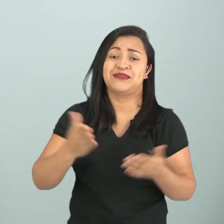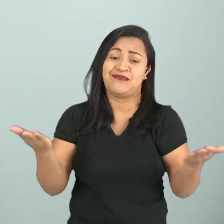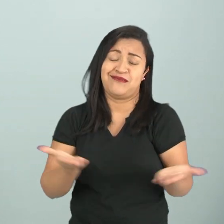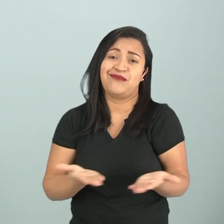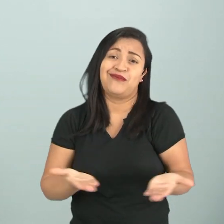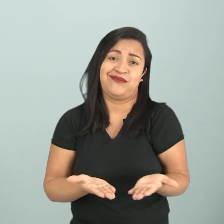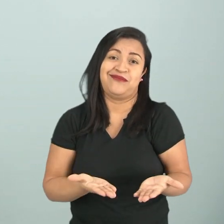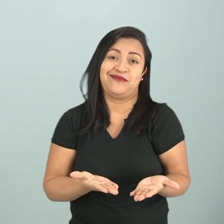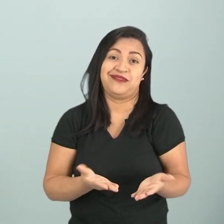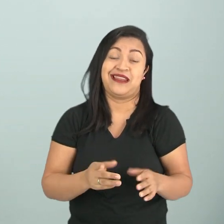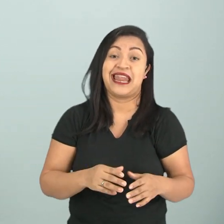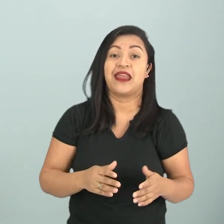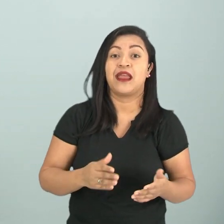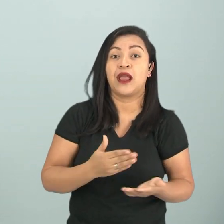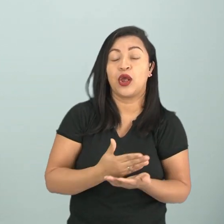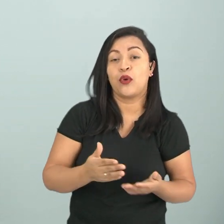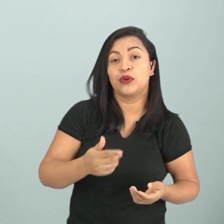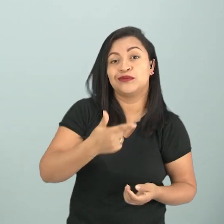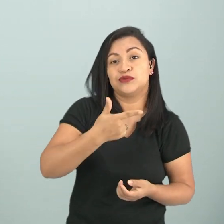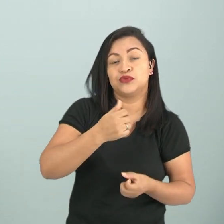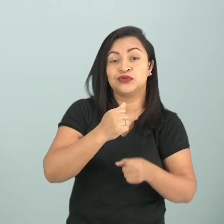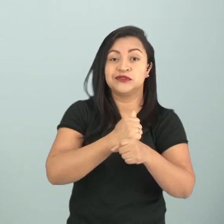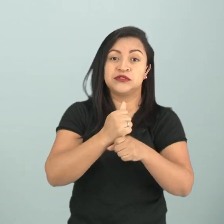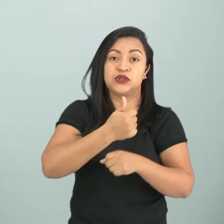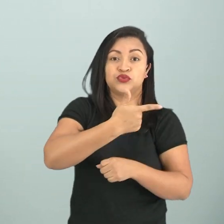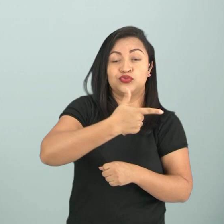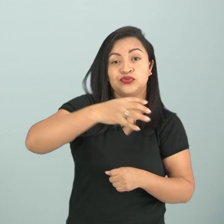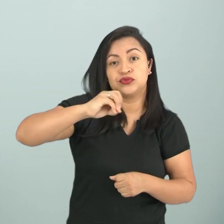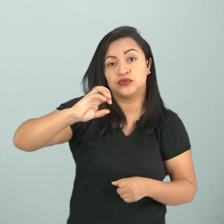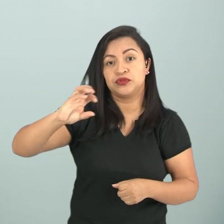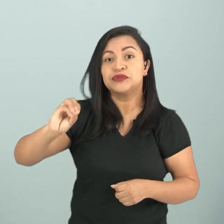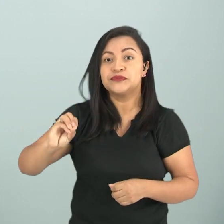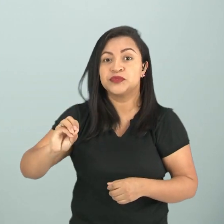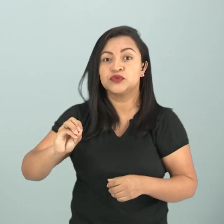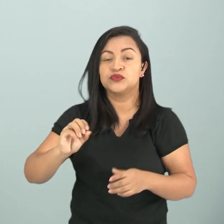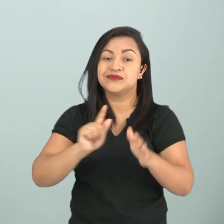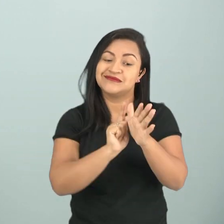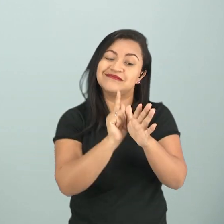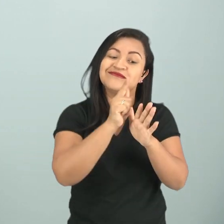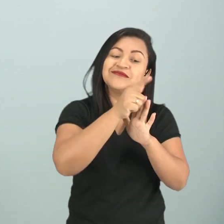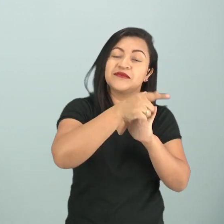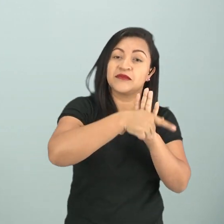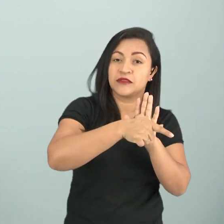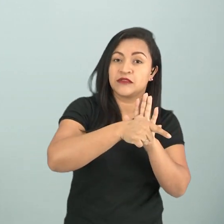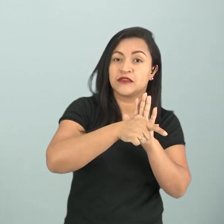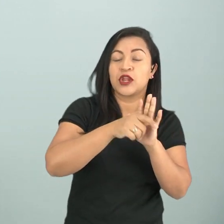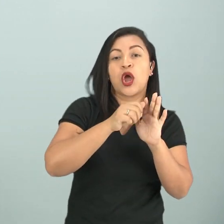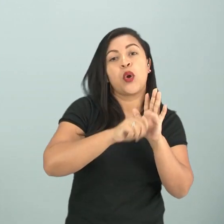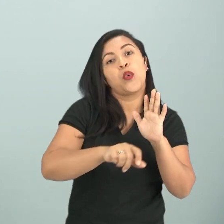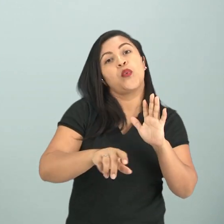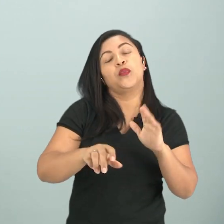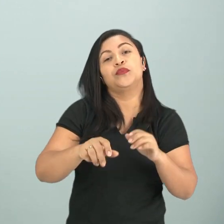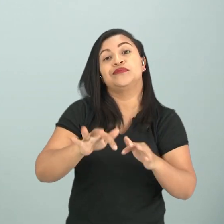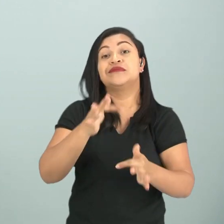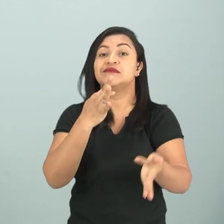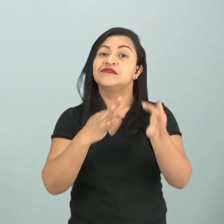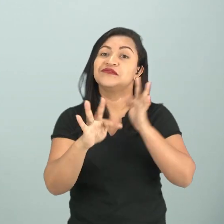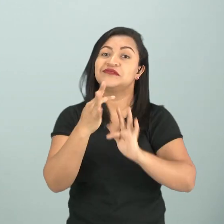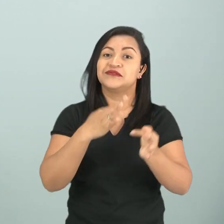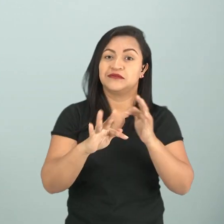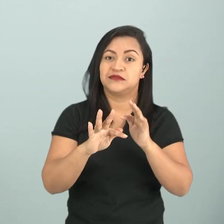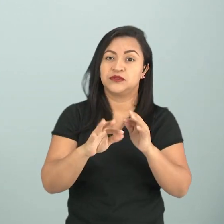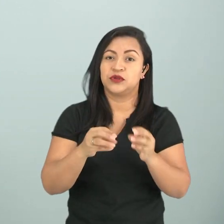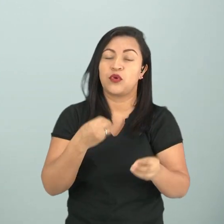ela começou a ser usada na cultura digital, como um texto da cultura digital, como uma mensagem que pode ganhar